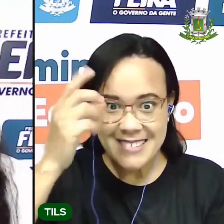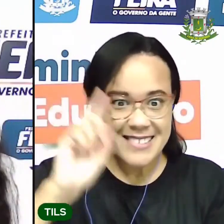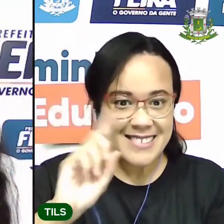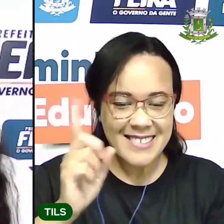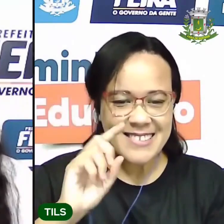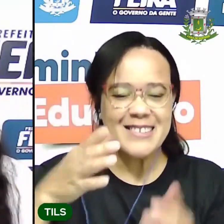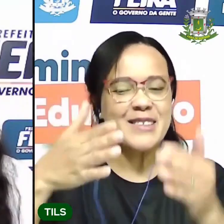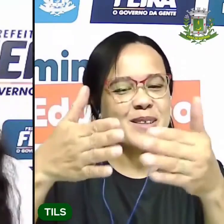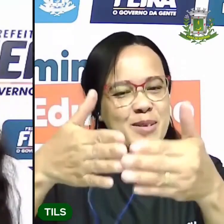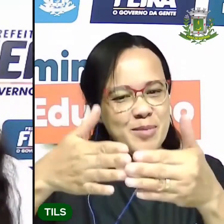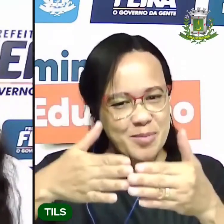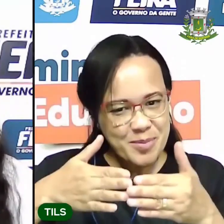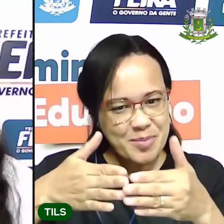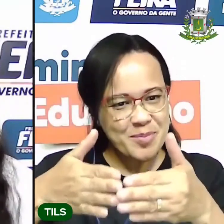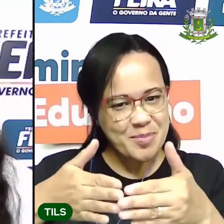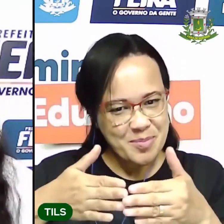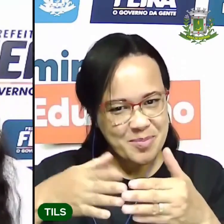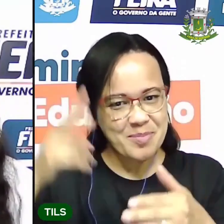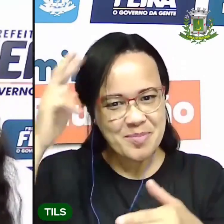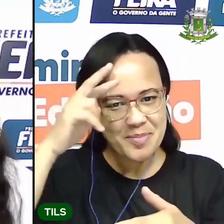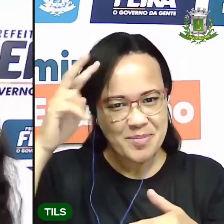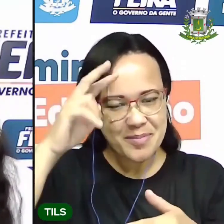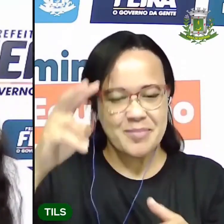de pedir para você colocar aí